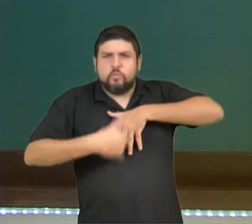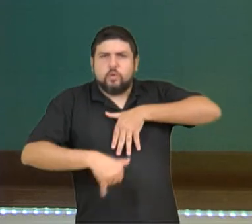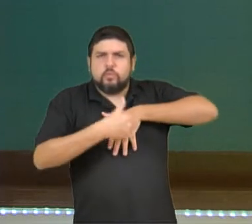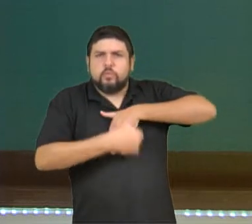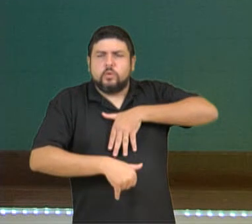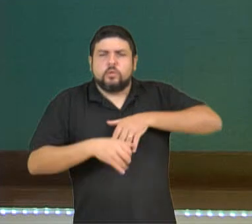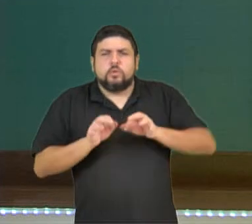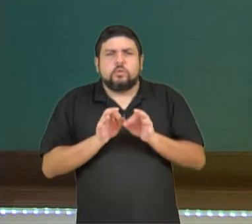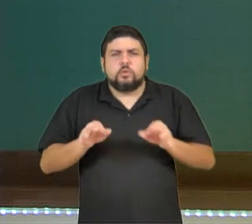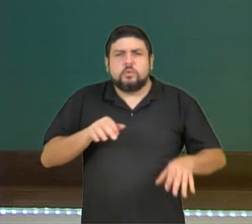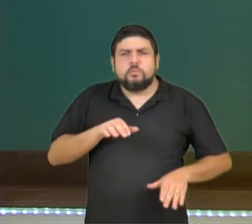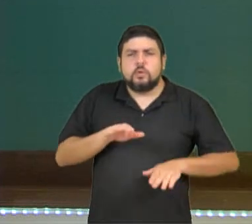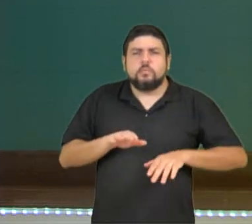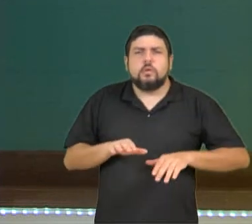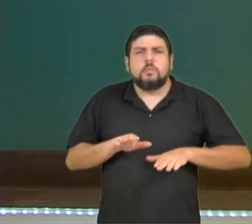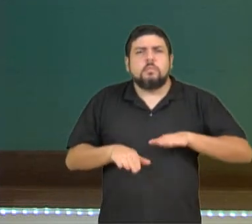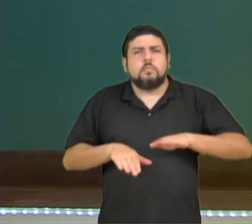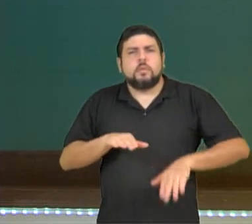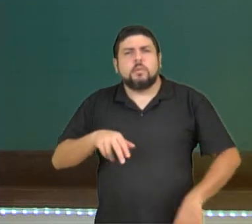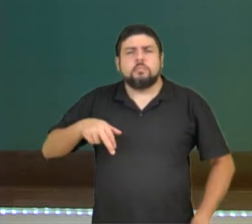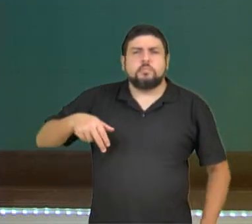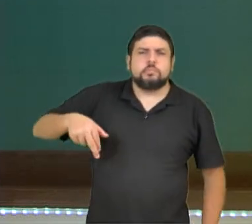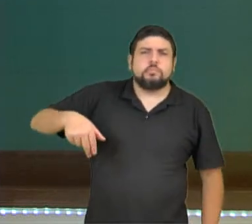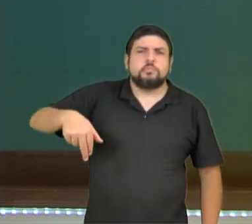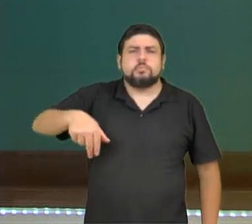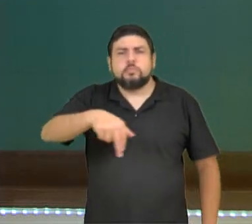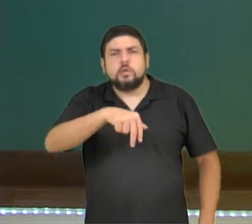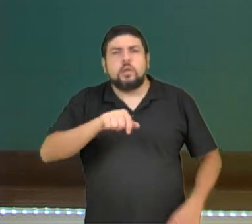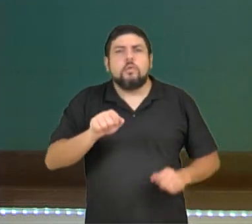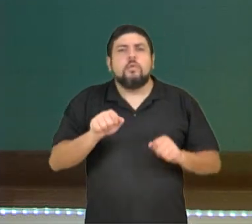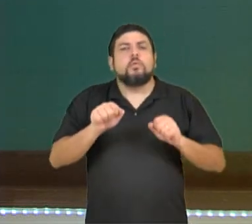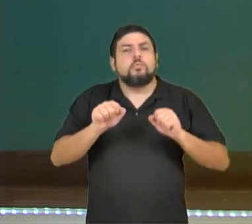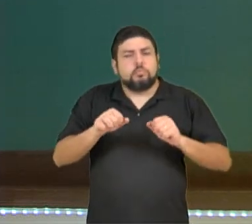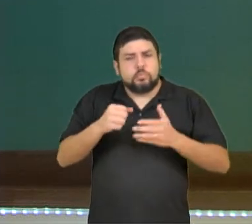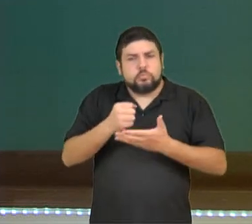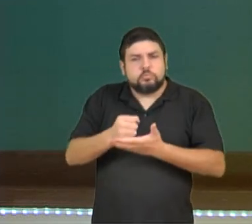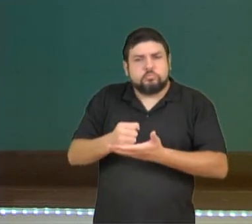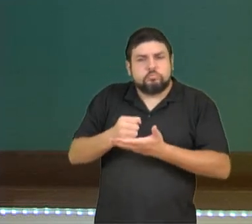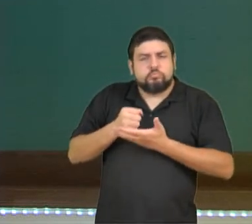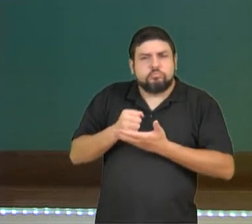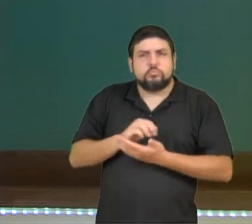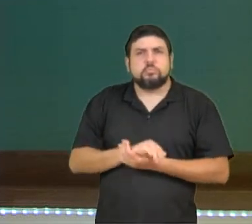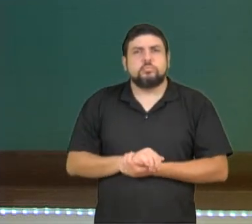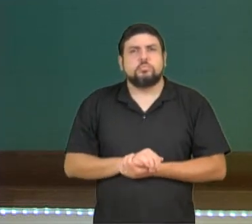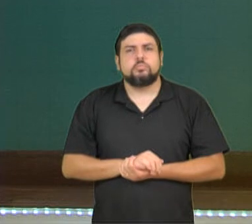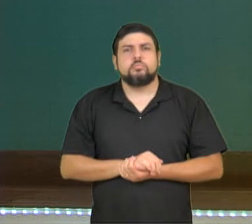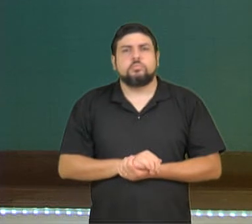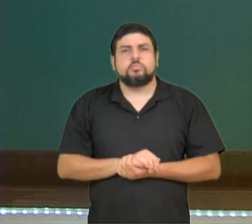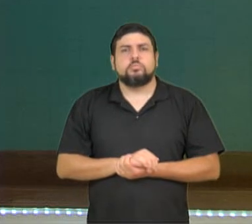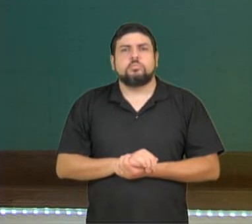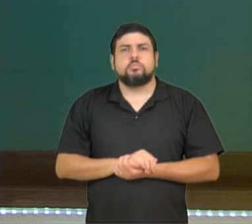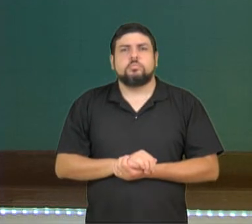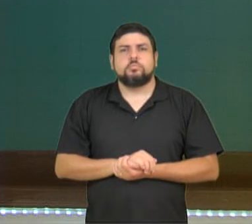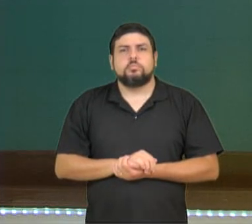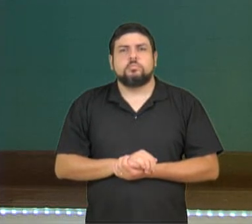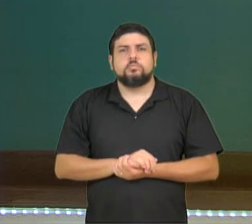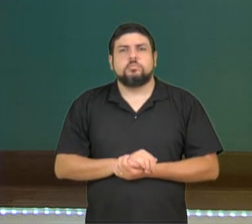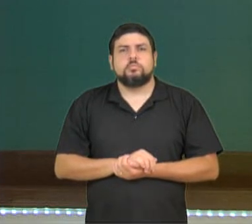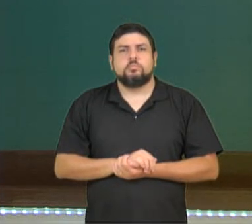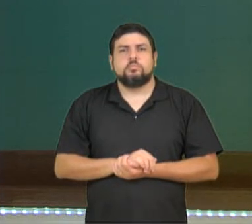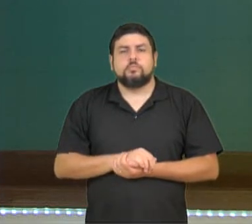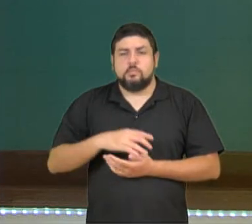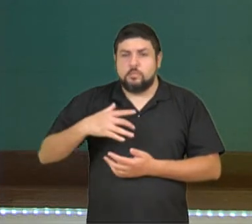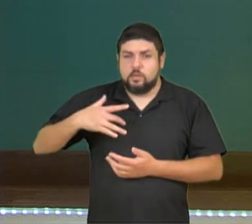Uma simples caminhada pode sim trazer benefícios a esse sistema. A saúde do sistema